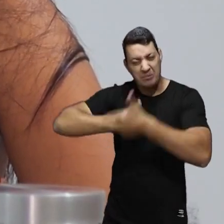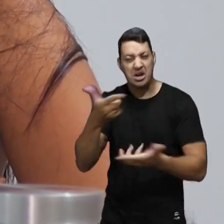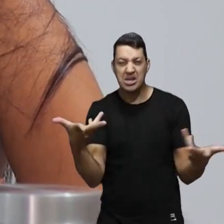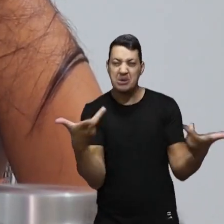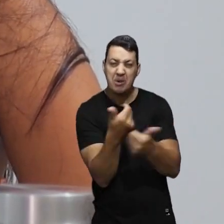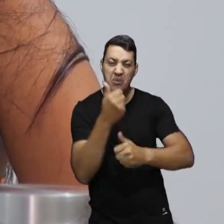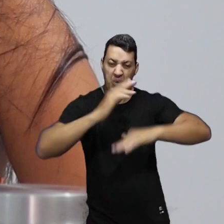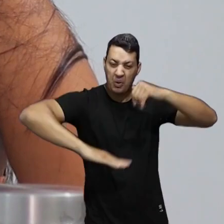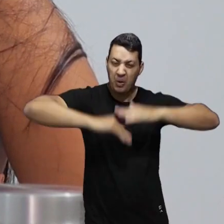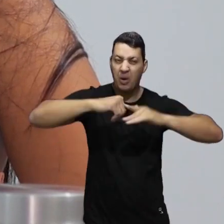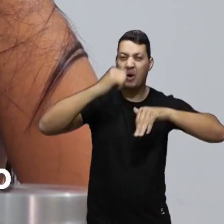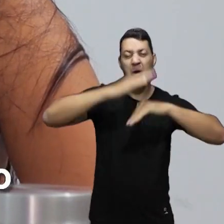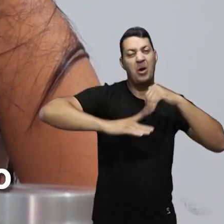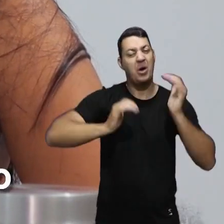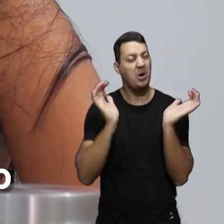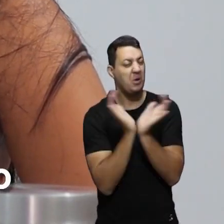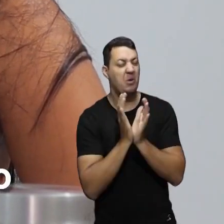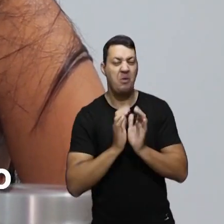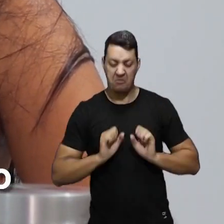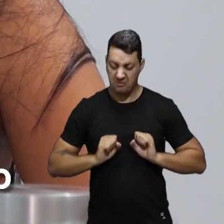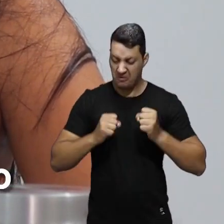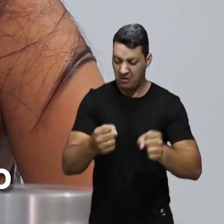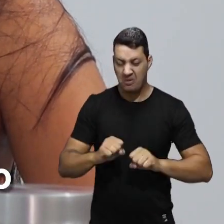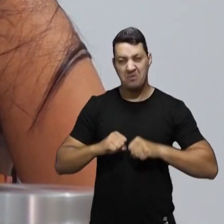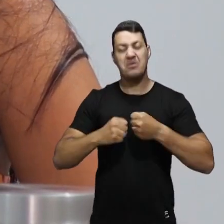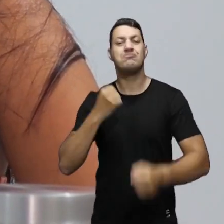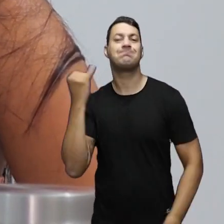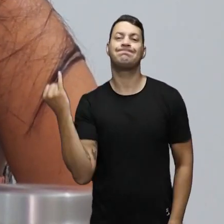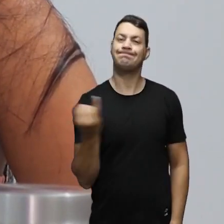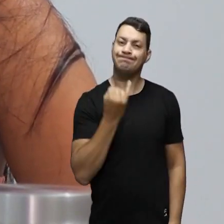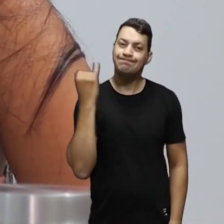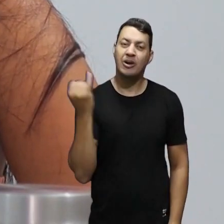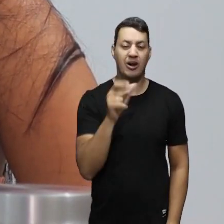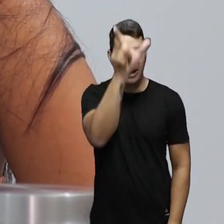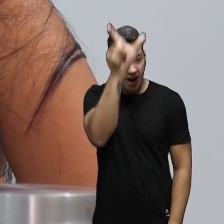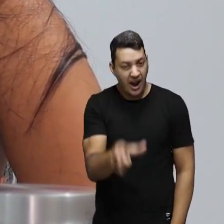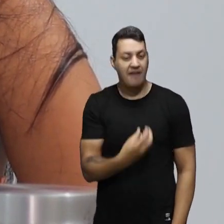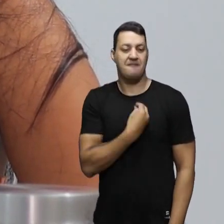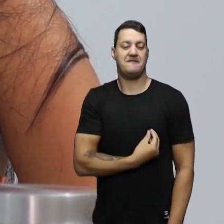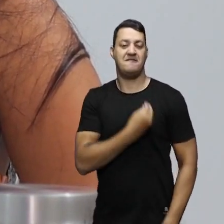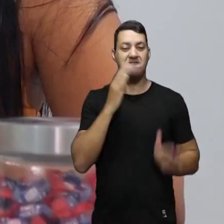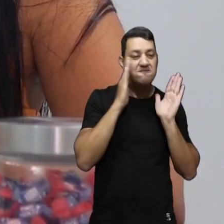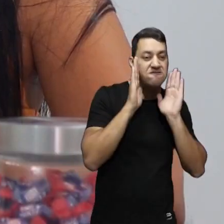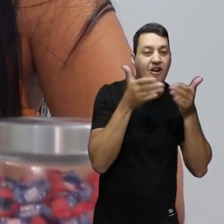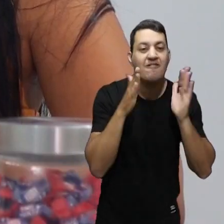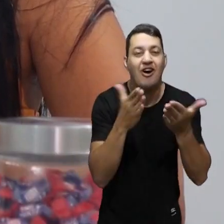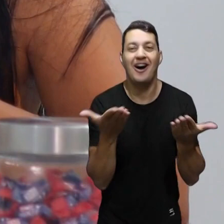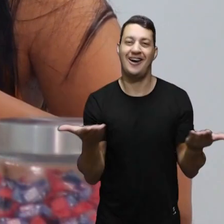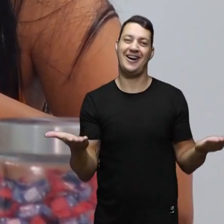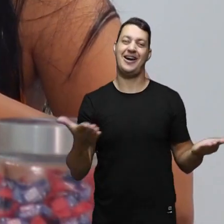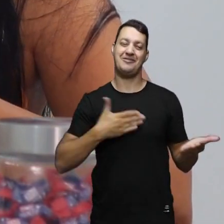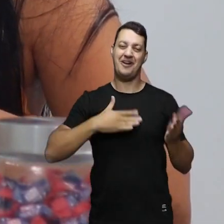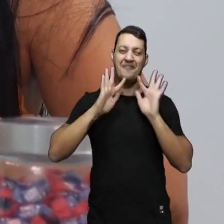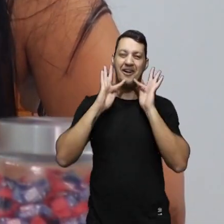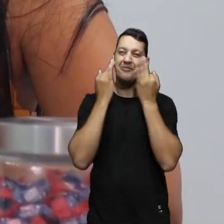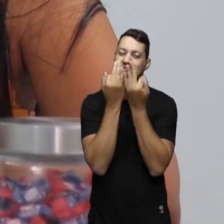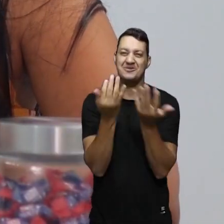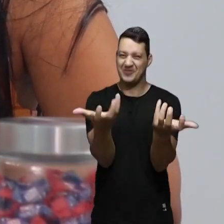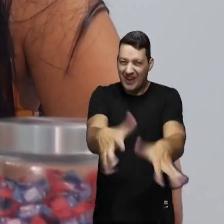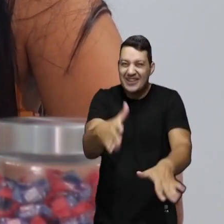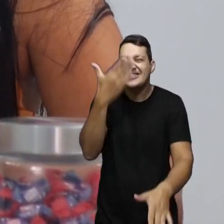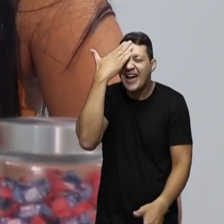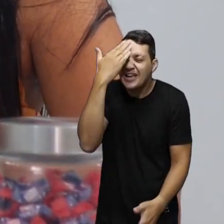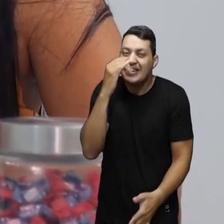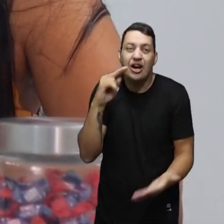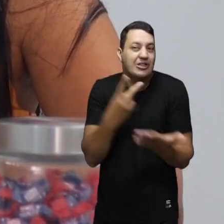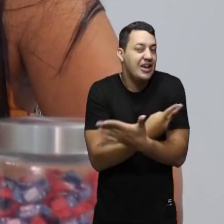impecável da equipe, de todo mundo se empenhando e se importando com a vida da pessoa. E assim, são os nossos pais, então a gente